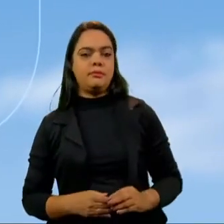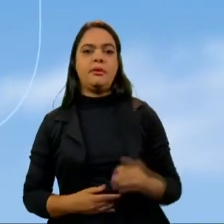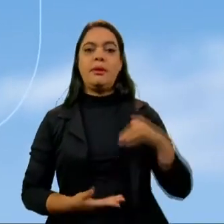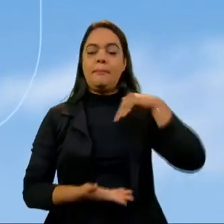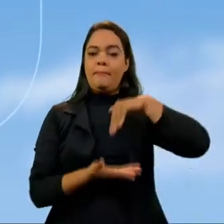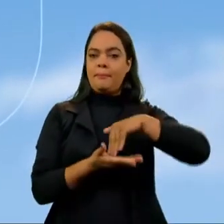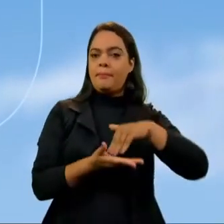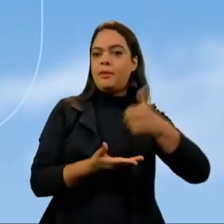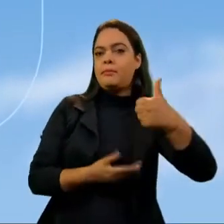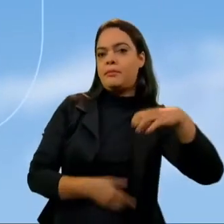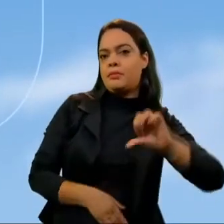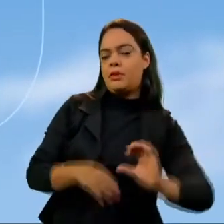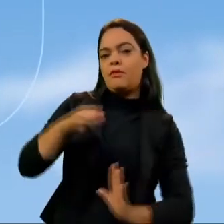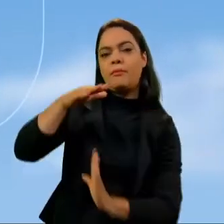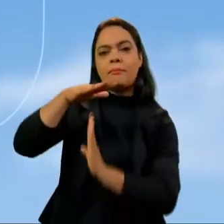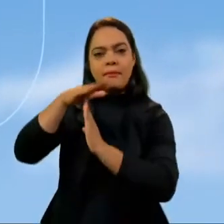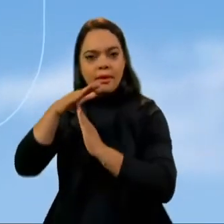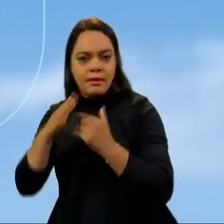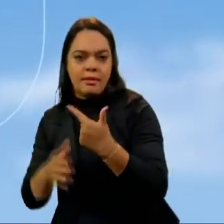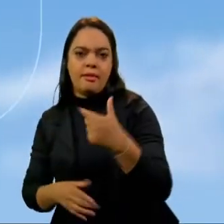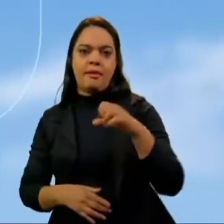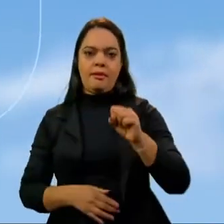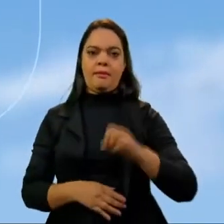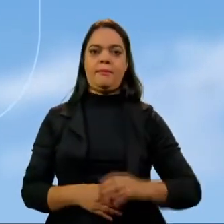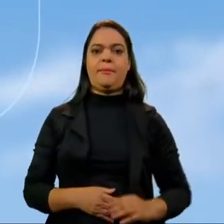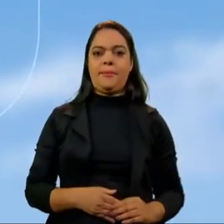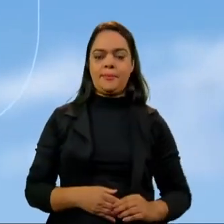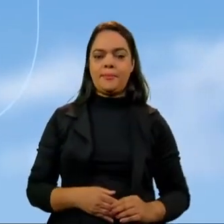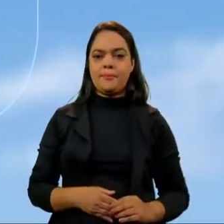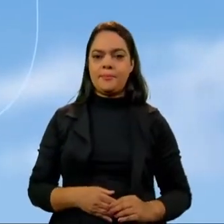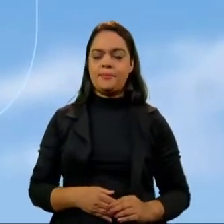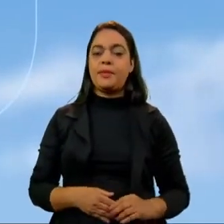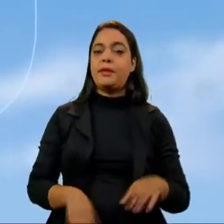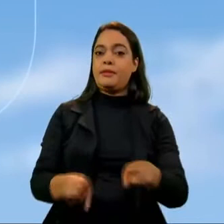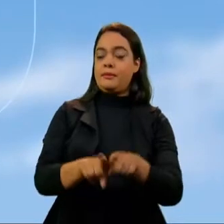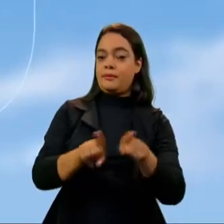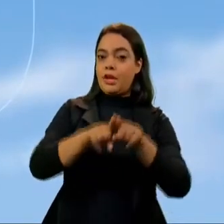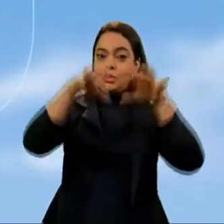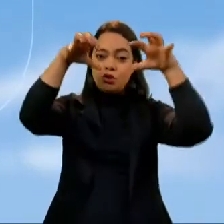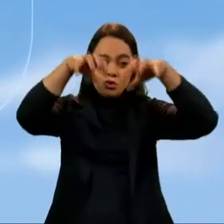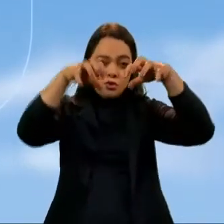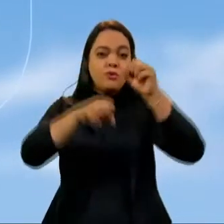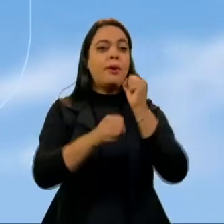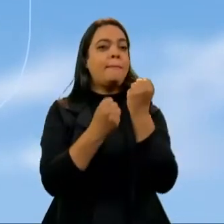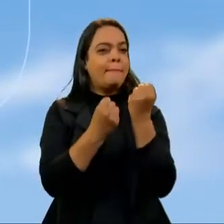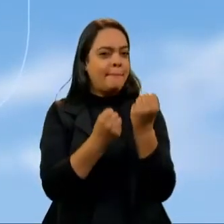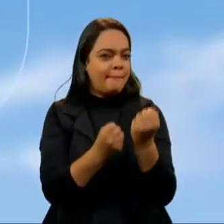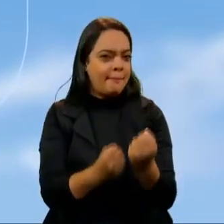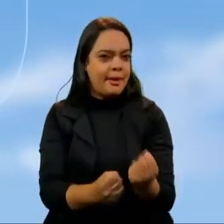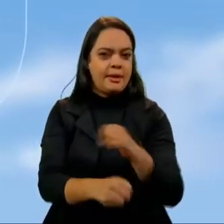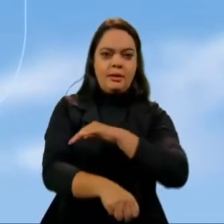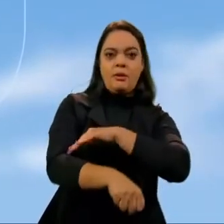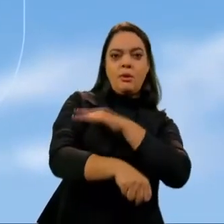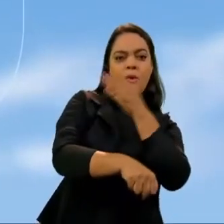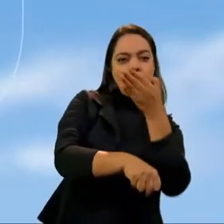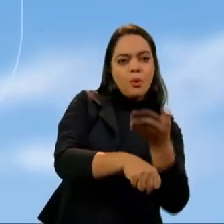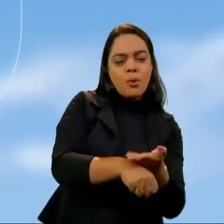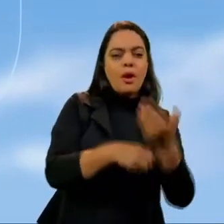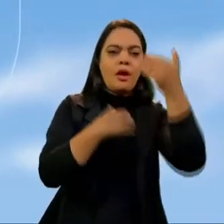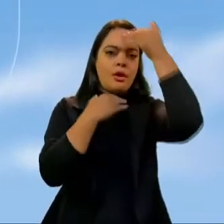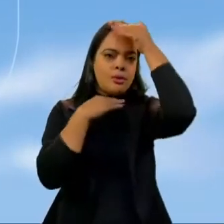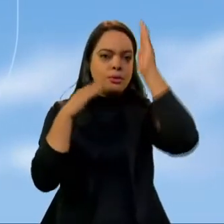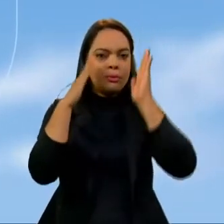Mínima 19 graus e máxima de 28. São esperadas pancadas de chuva ao longo do dia em Tupaciguara.